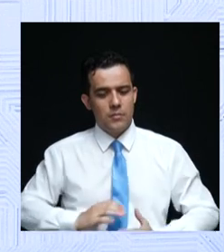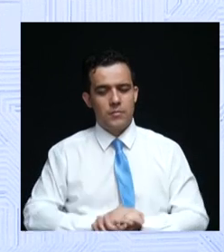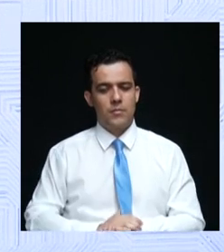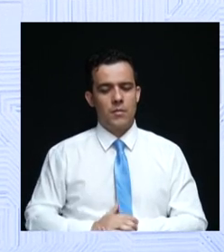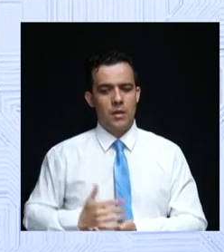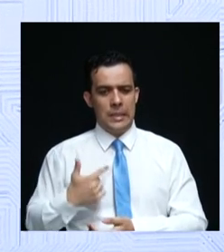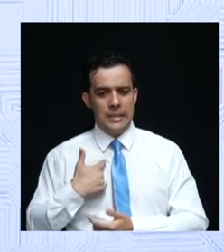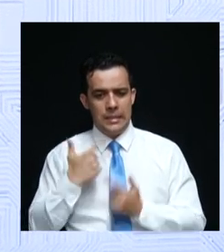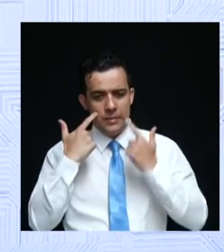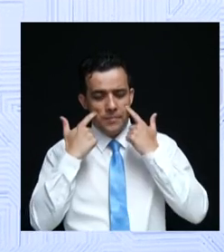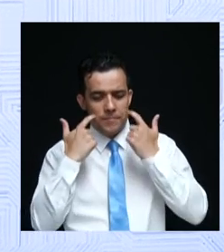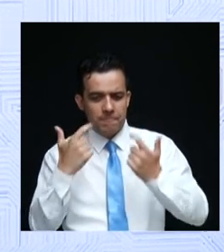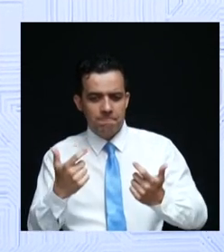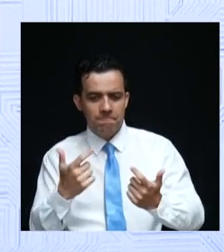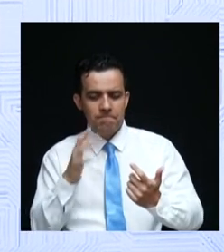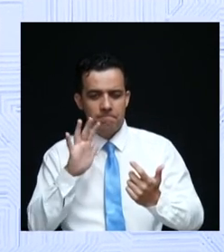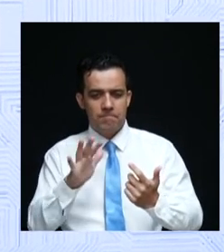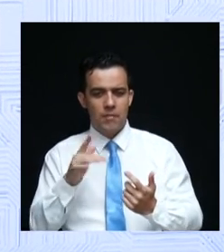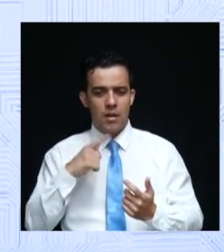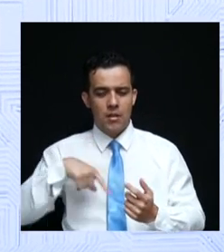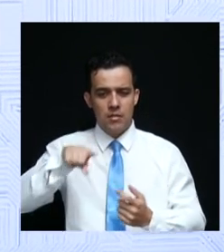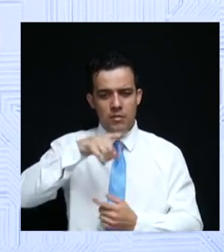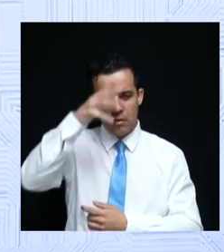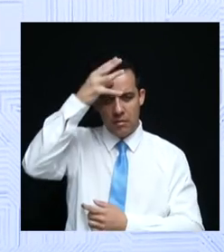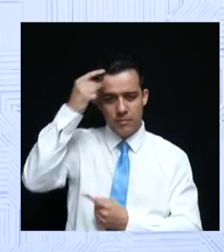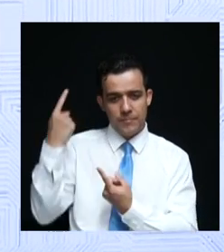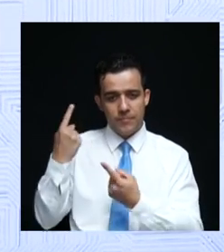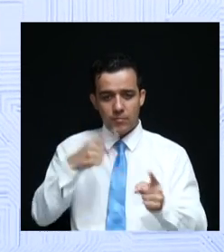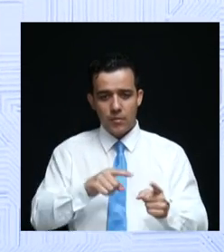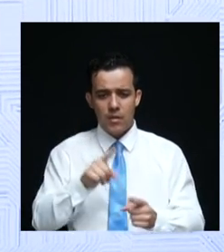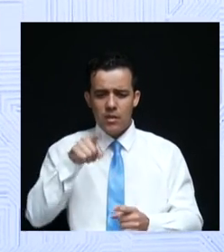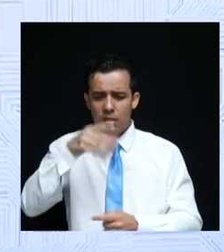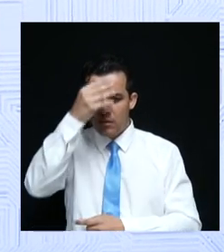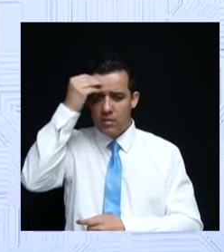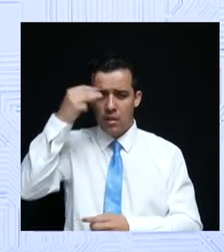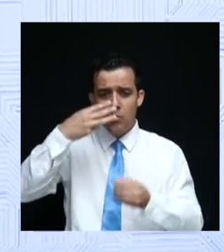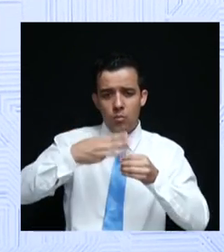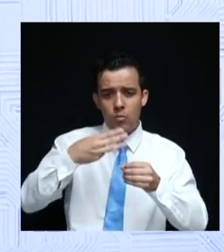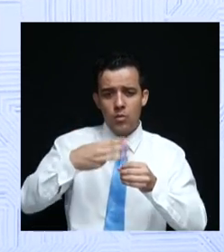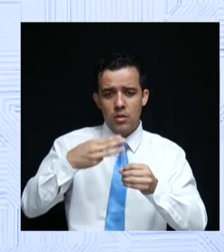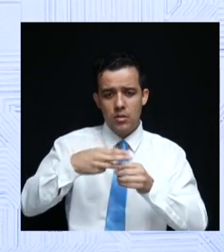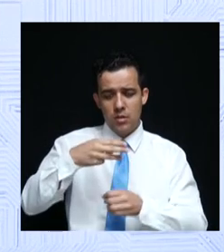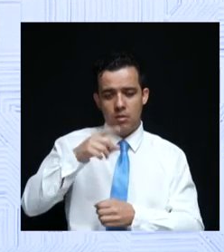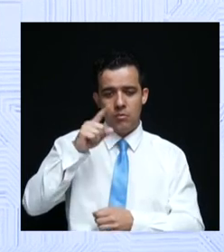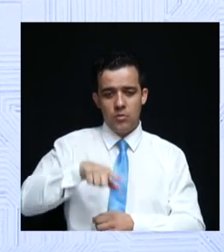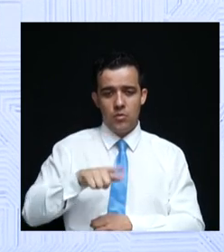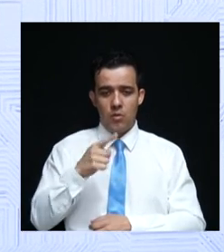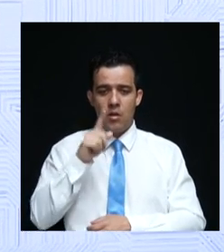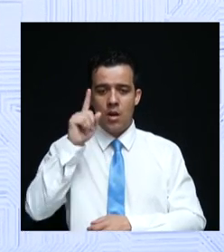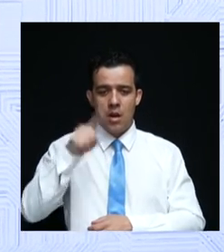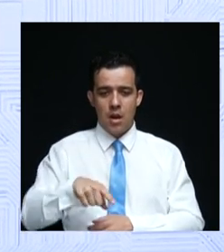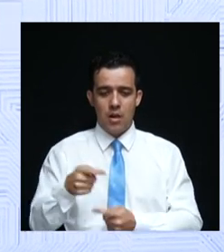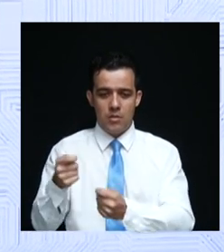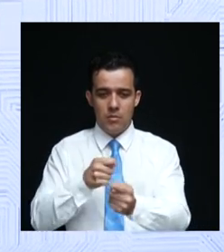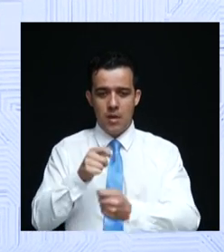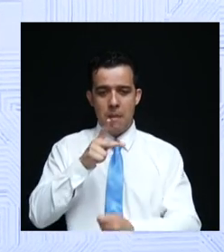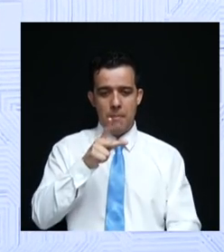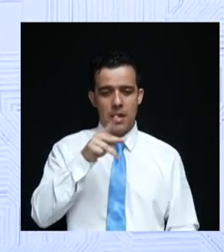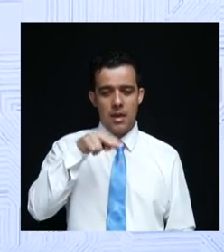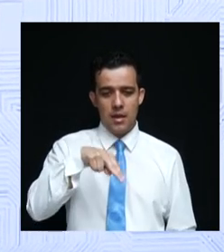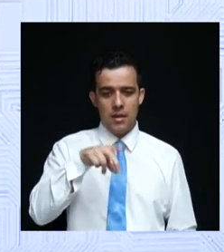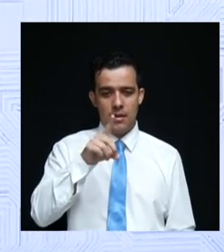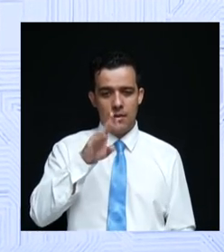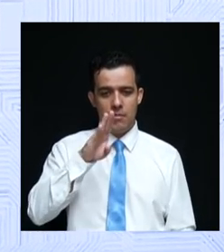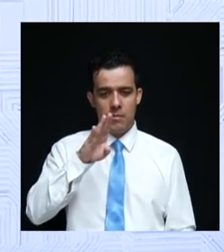muitas vezes das críticas que o candidato Daniel faz. Ele esquece que o município de Goiânia é administrado pelo PMDB, que é responsável por grande parte